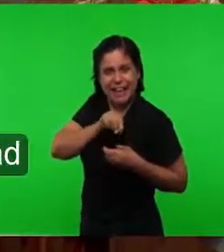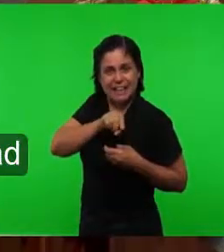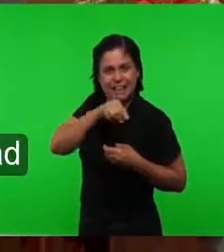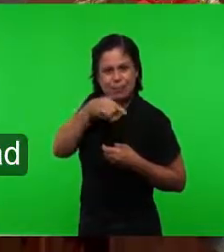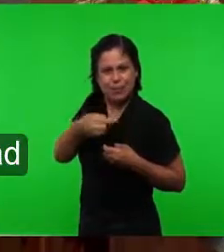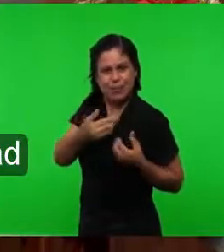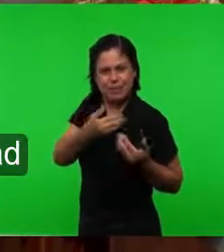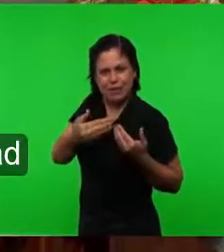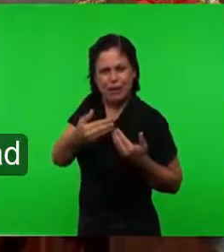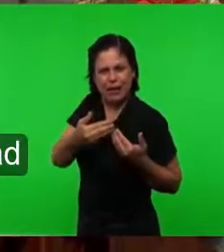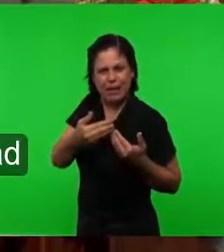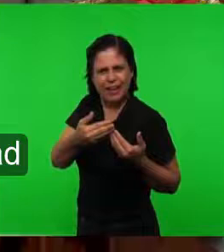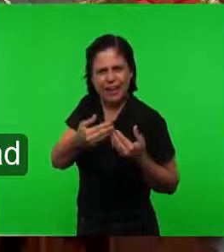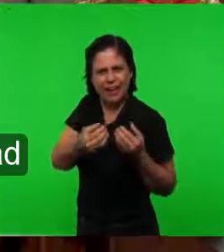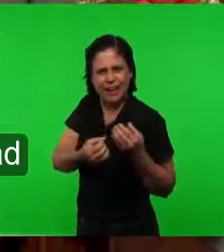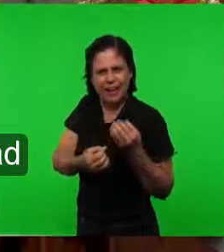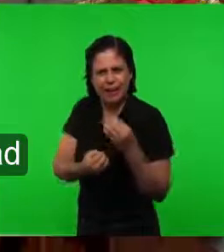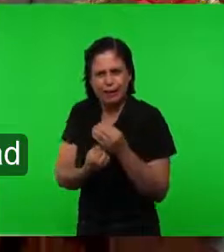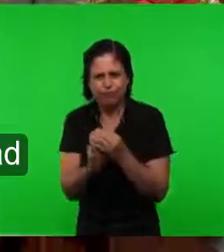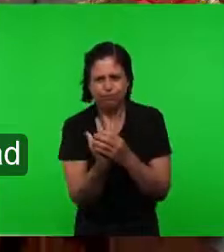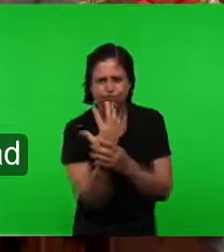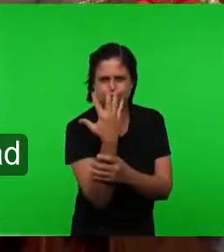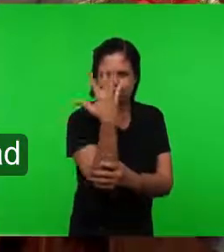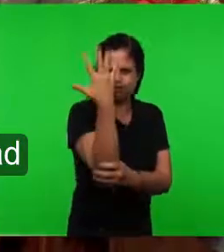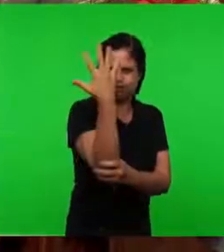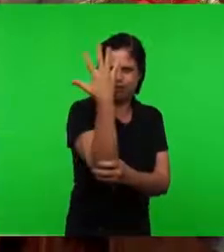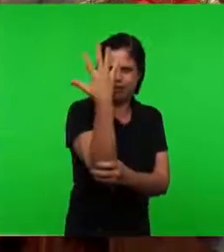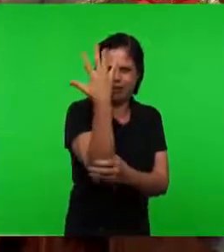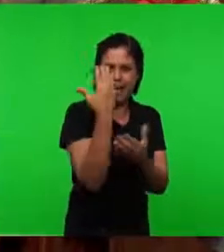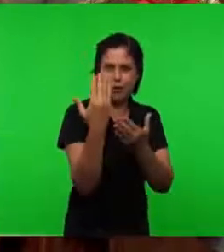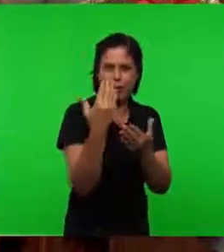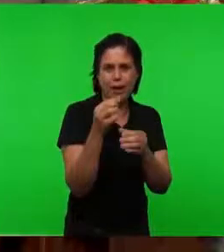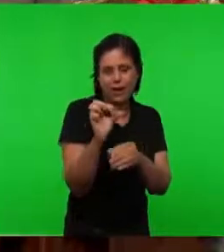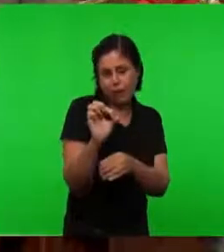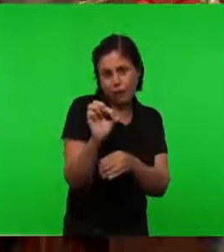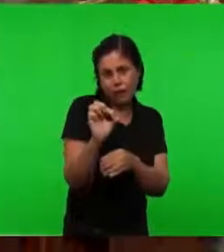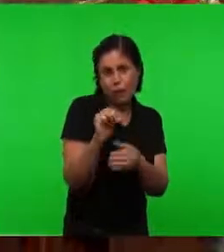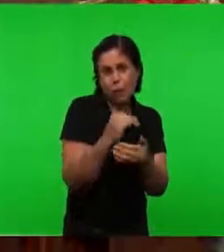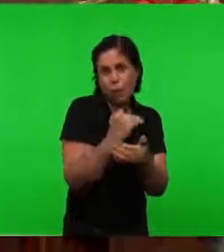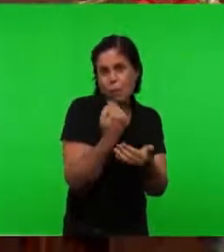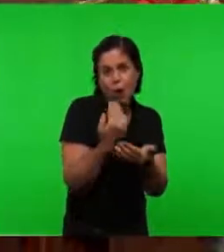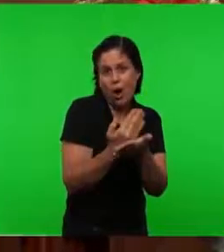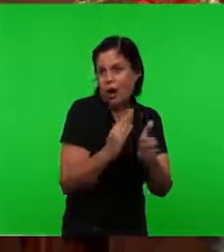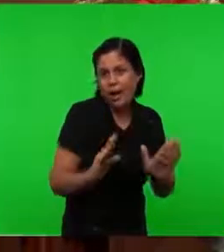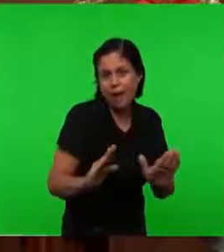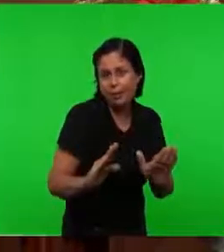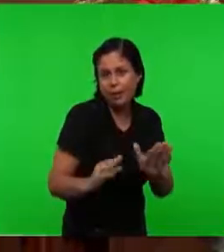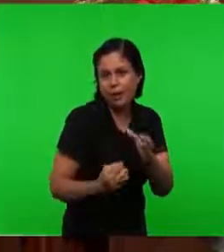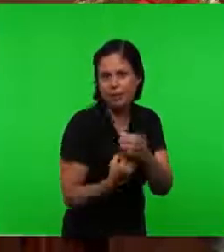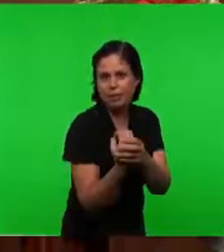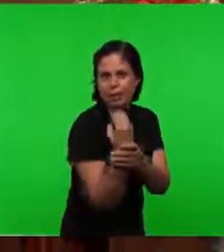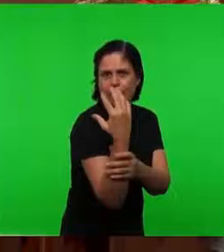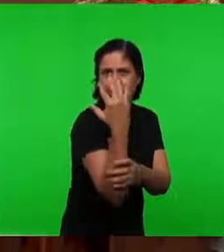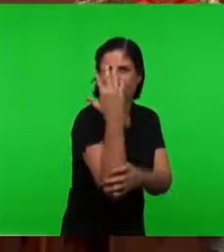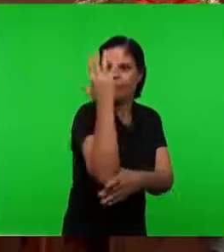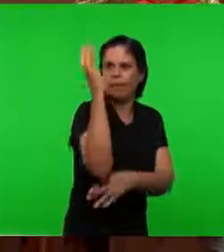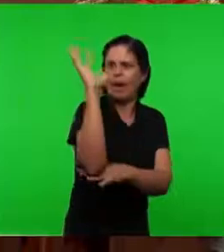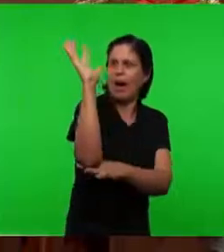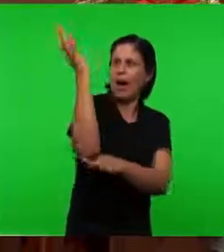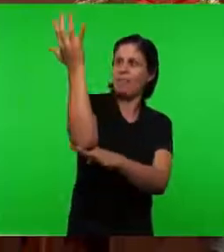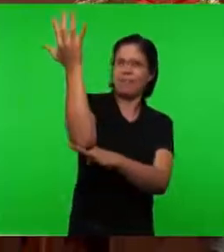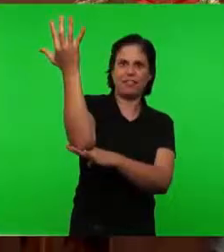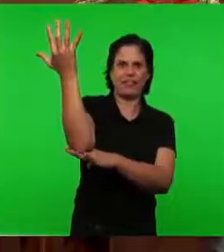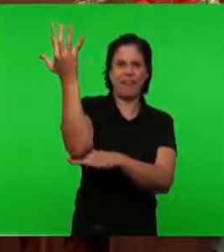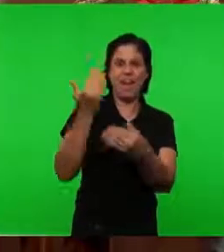exterioriza Essa fé É porque Morreu a fé Então criou-se Uma árvore Que não tem